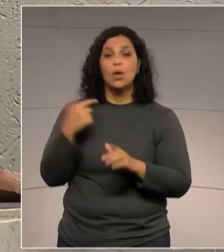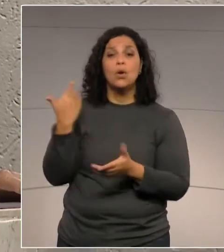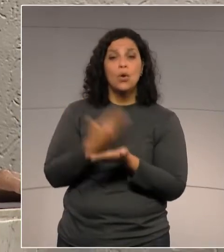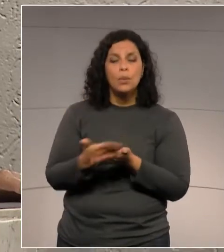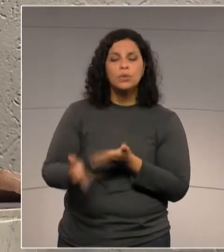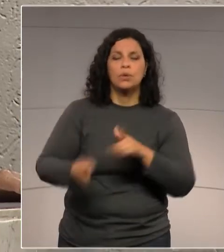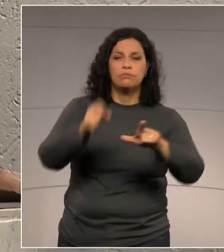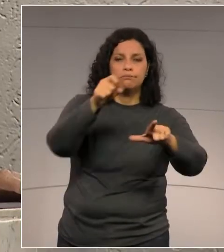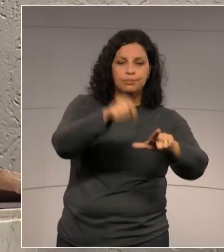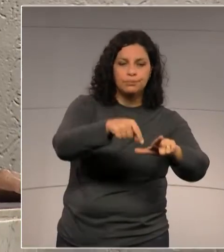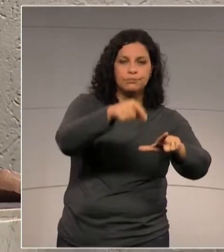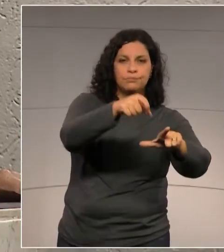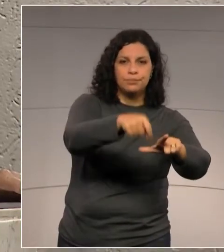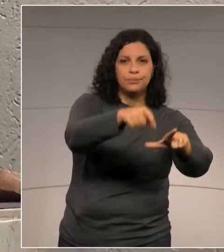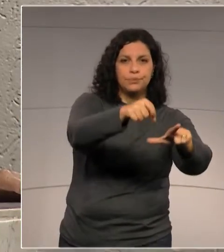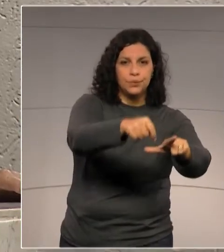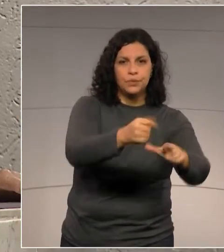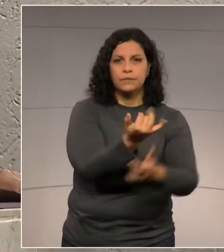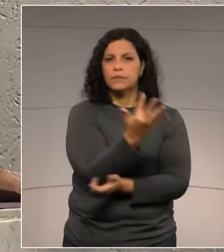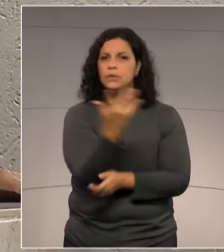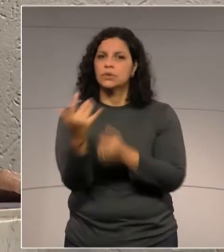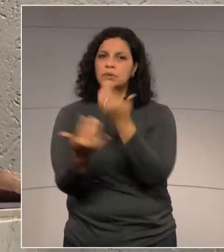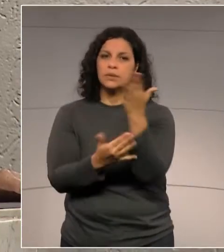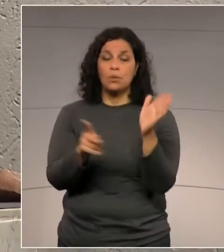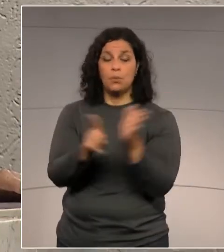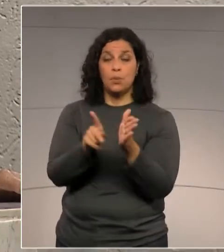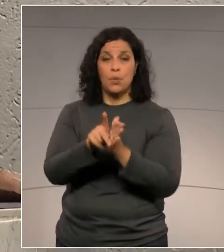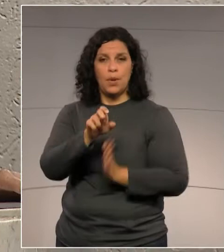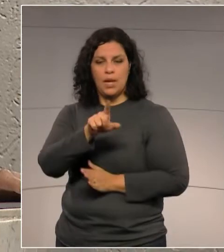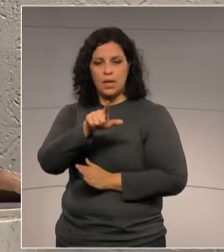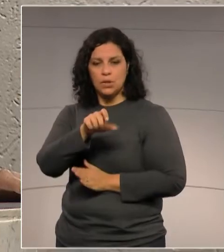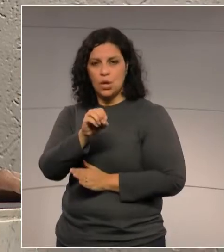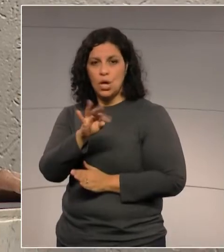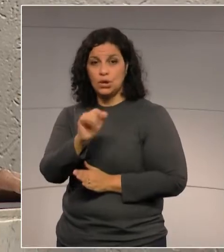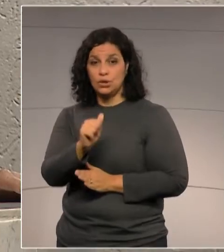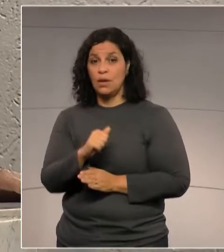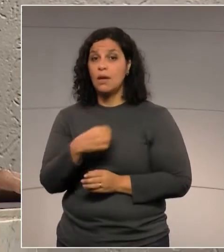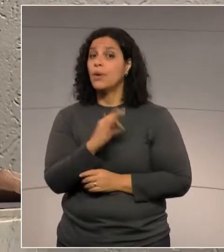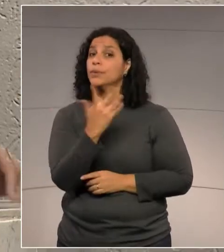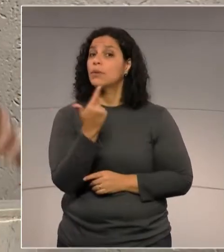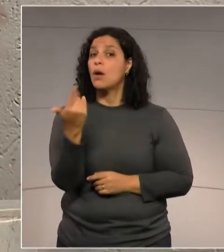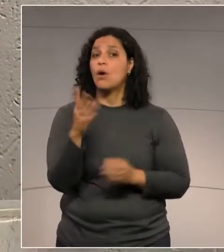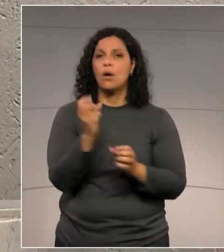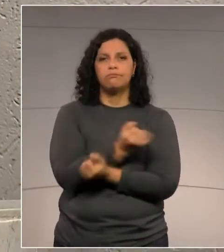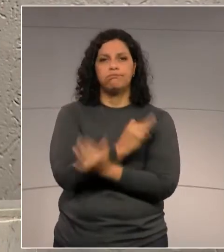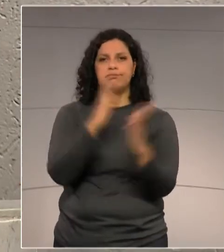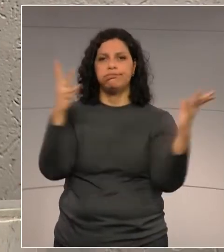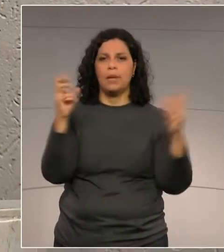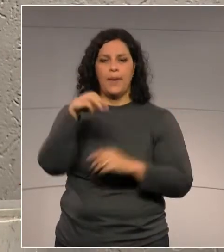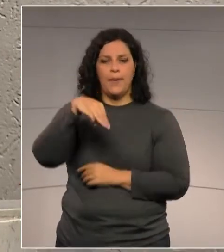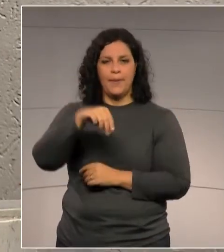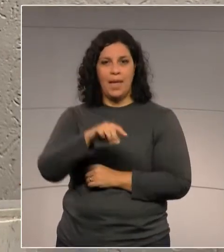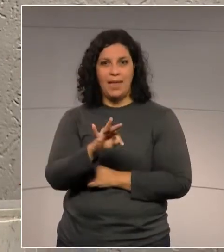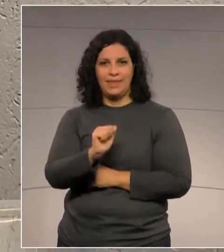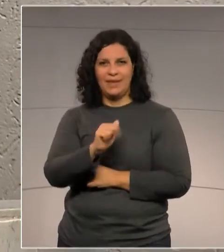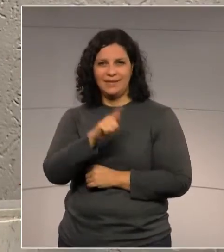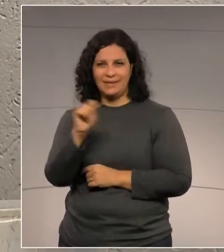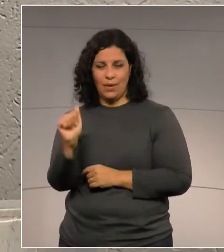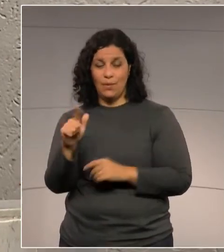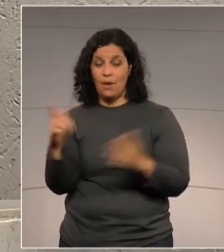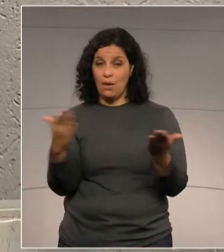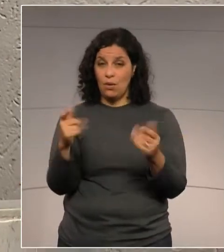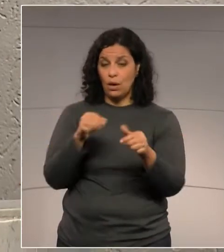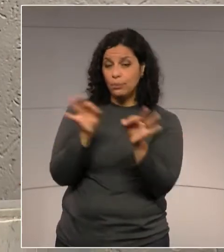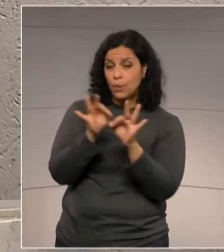plantar vegetação exótica e o resultado é aquele matagal. Aí vem o governo que quer